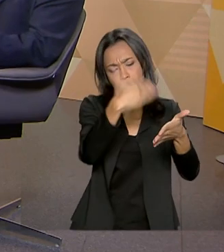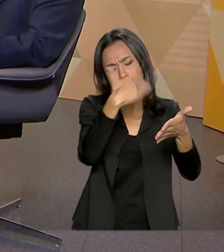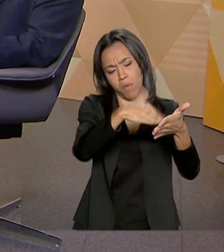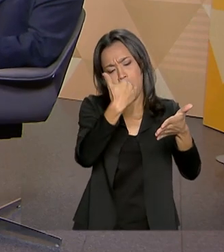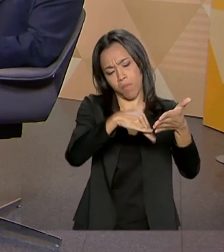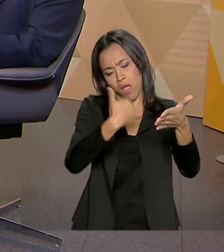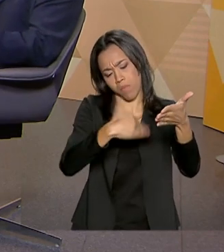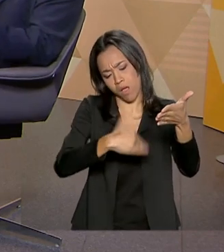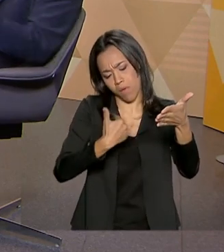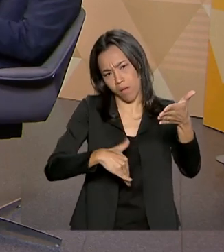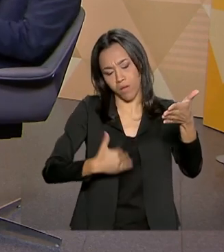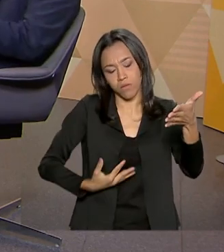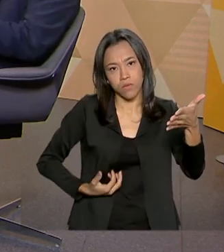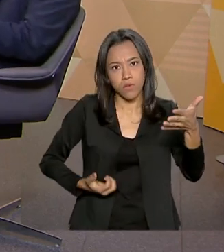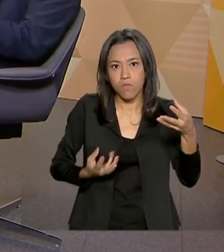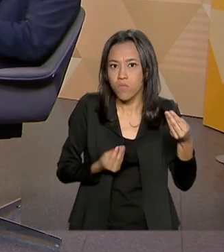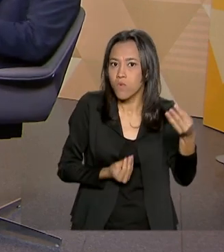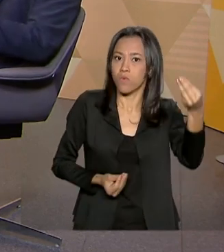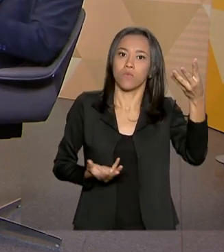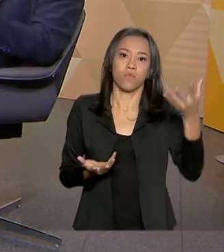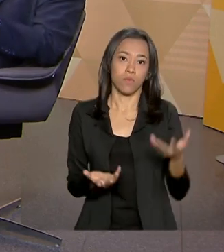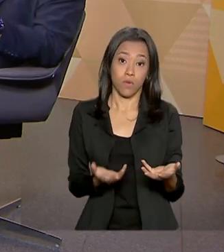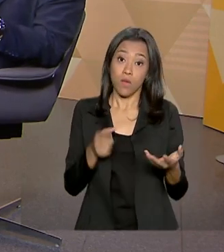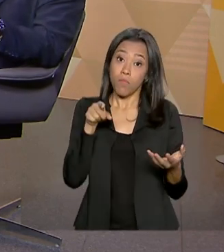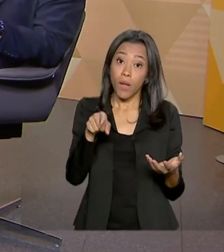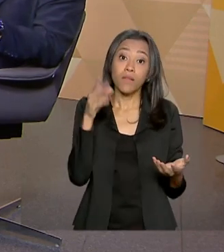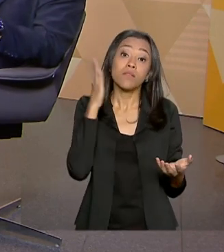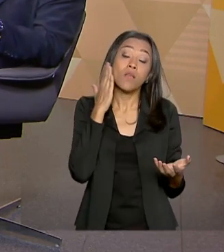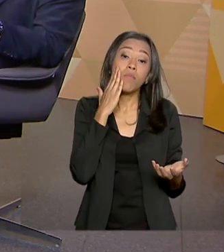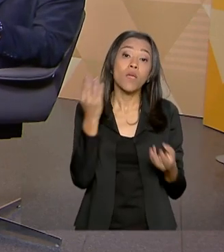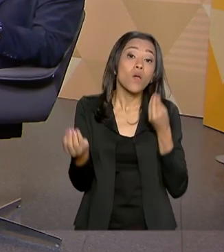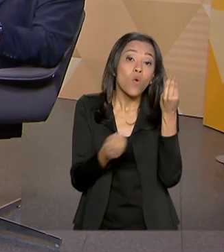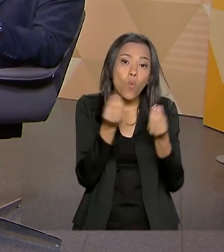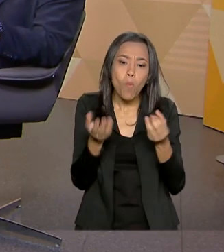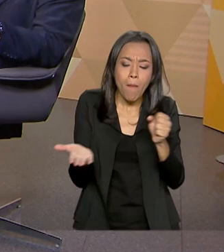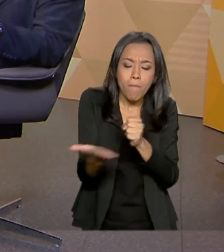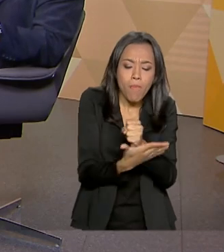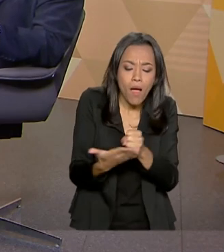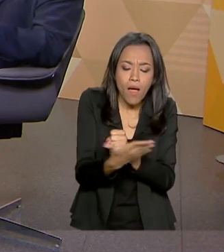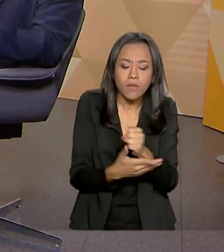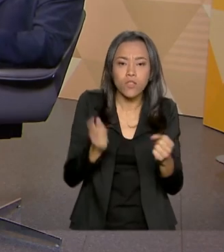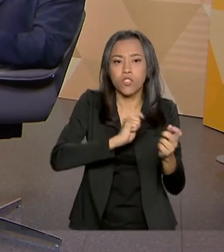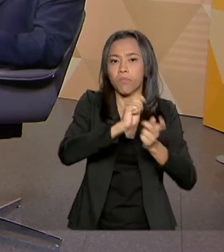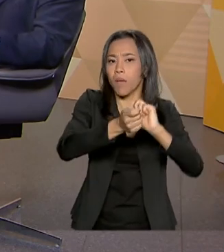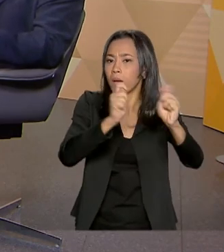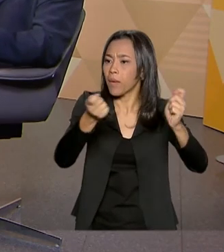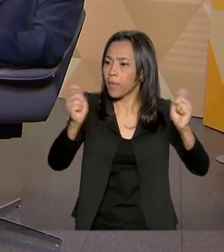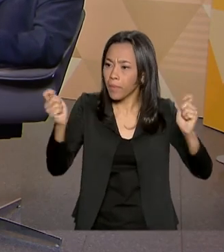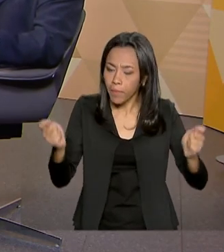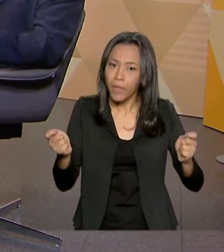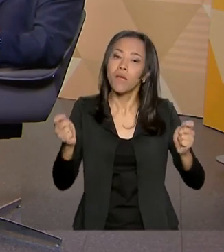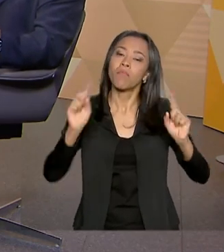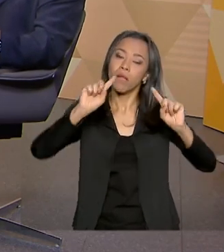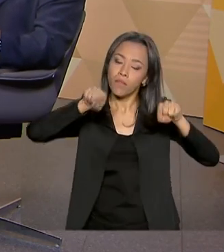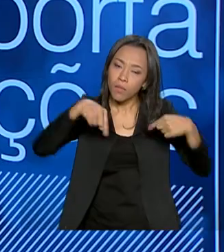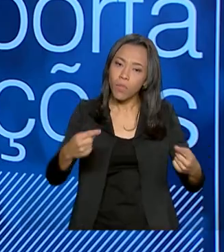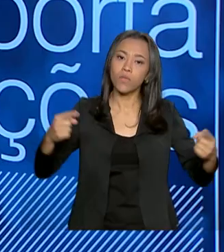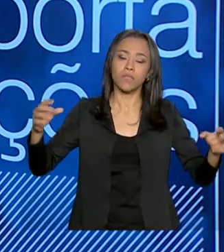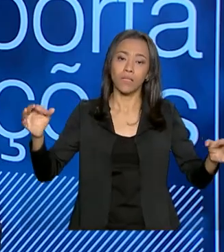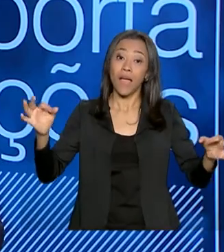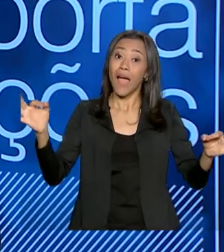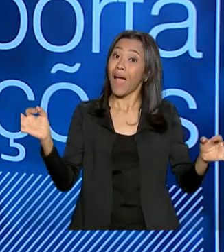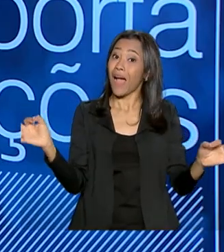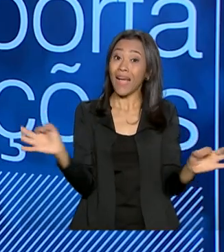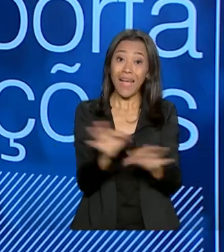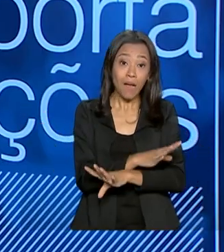para, num segundo momento, você estabelecer uma nova base de pagamentos e, com isso, até você acabar com a sonegação.